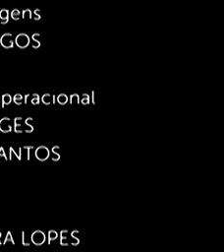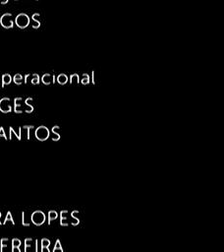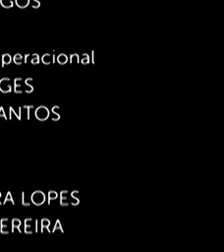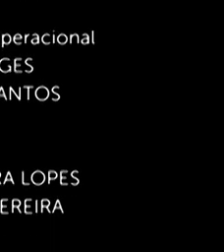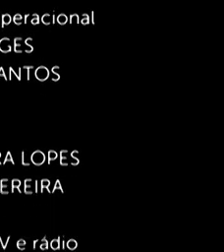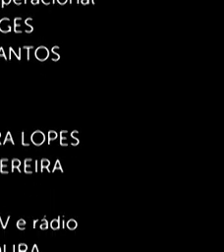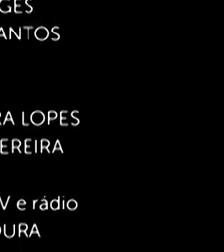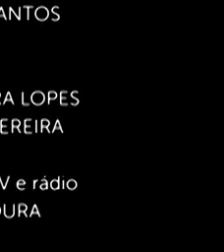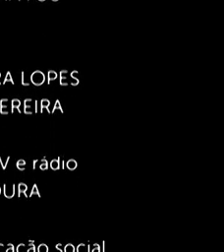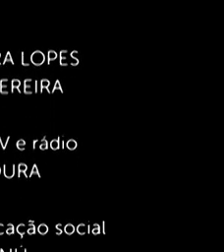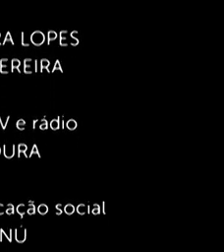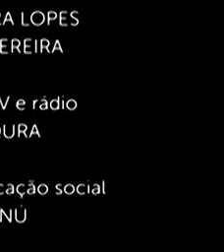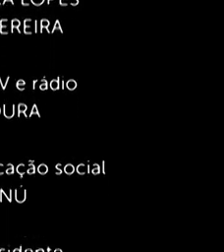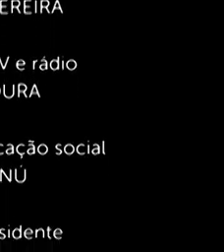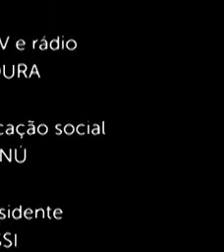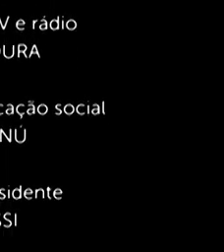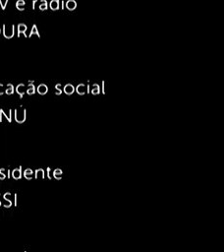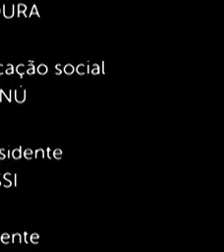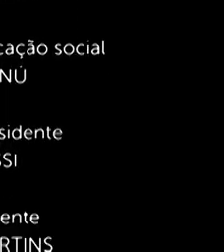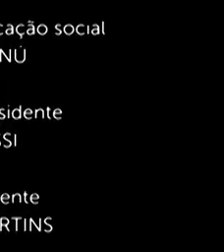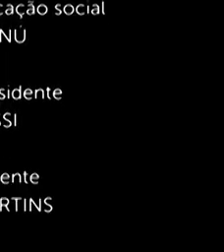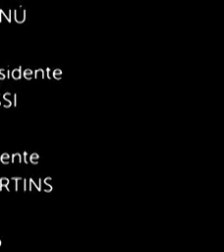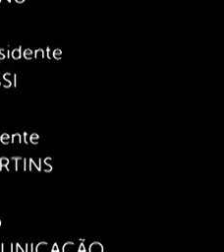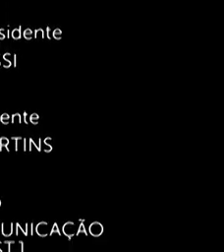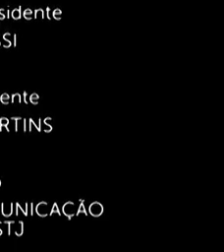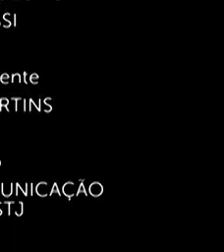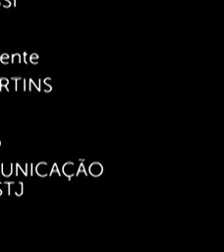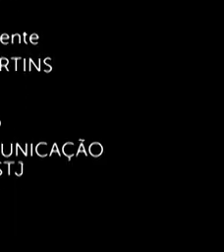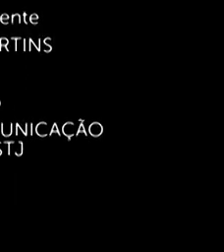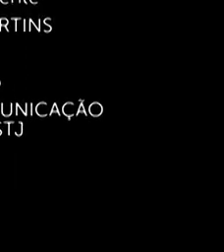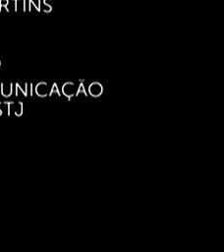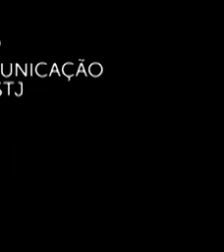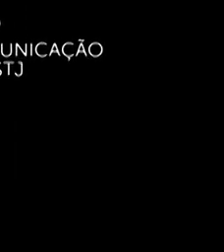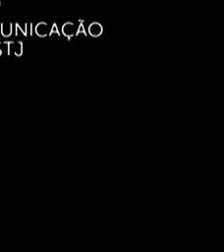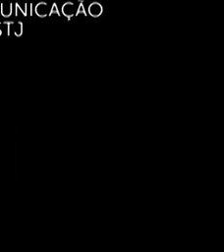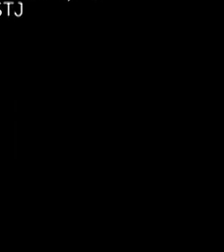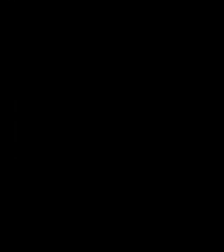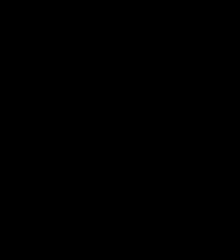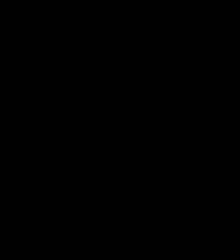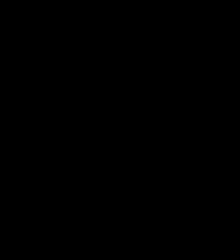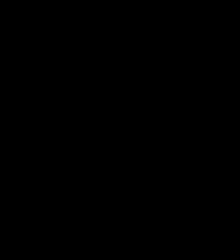e aí e aí e aí